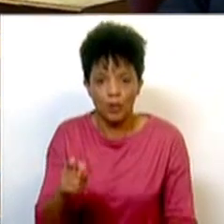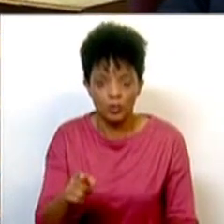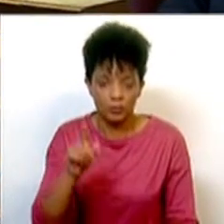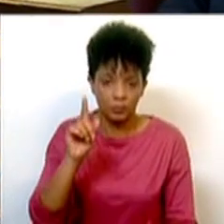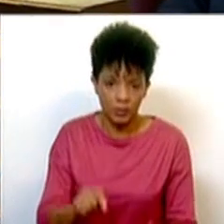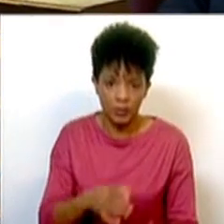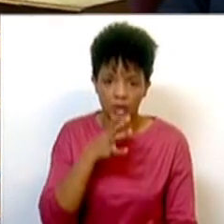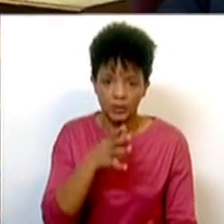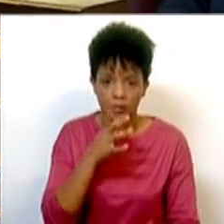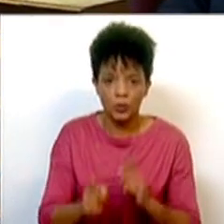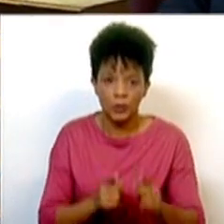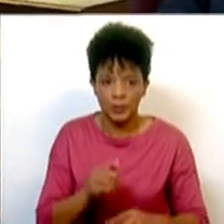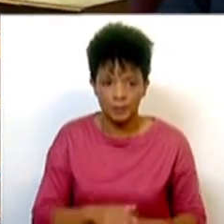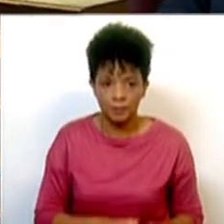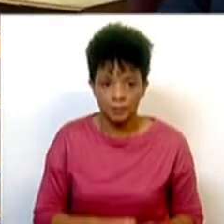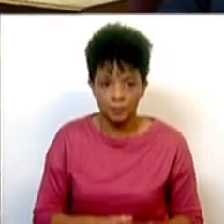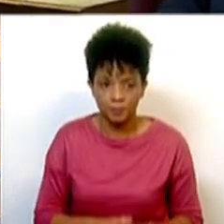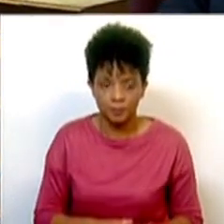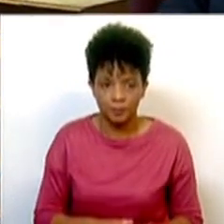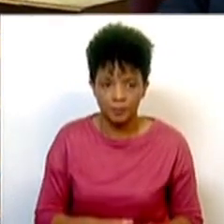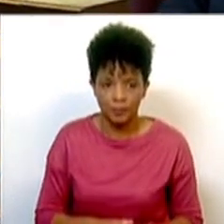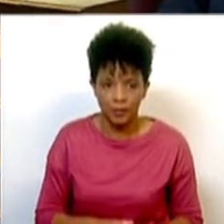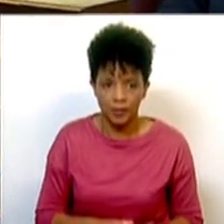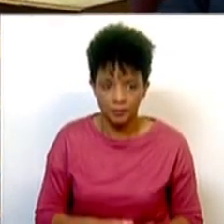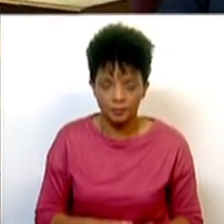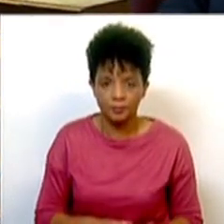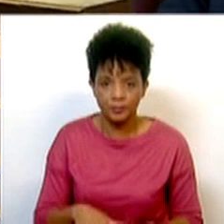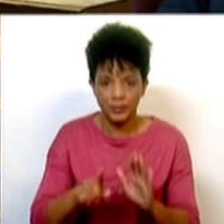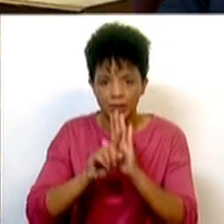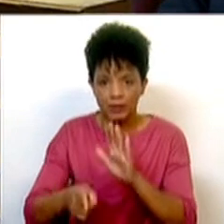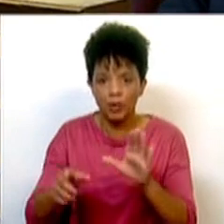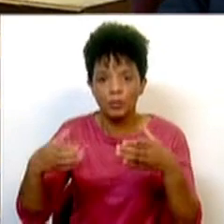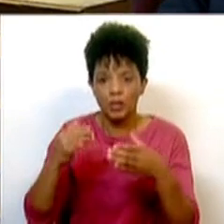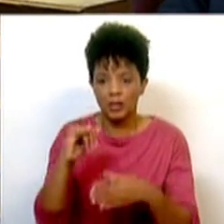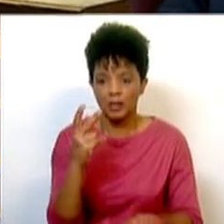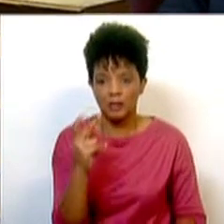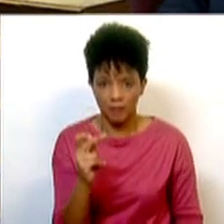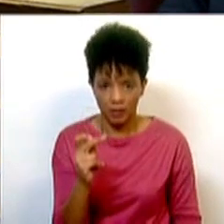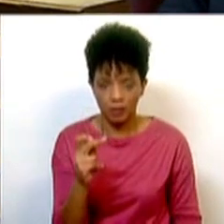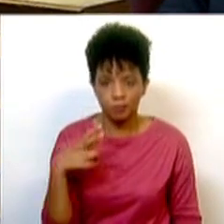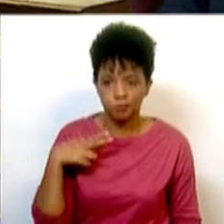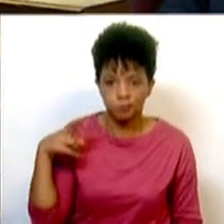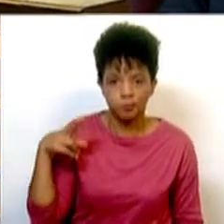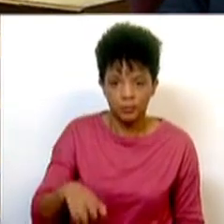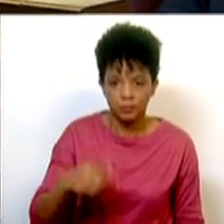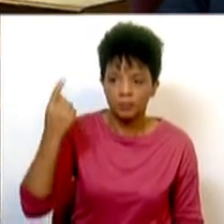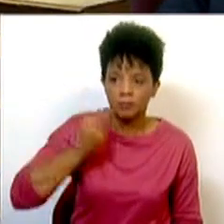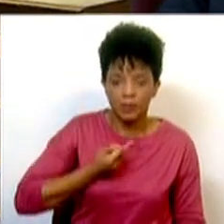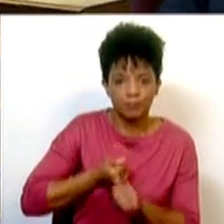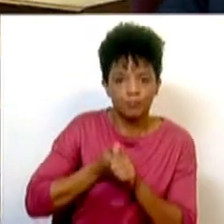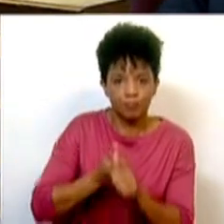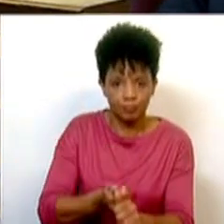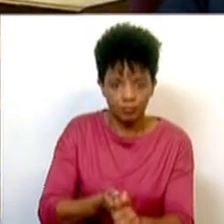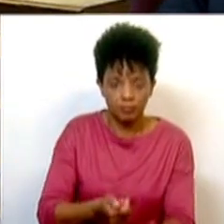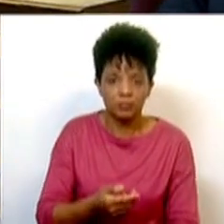Também sublinhar que, do ponto de vista da Diretiva Comunitária e do IVA, que Portugal é obrigado a cumprir,